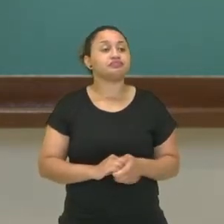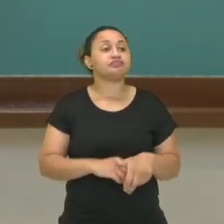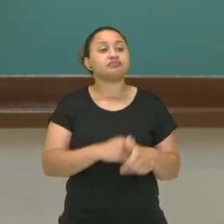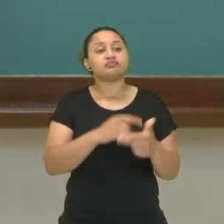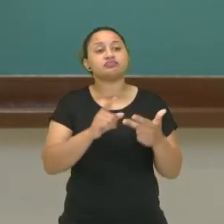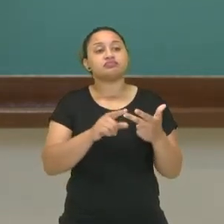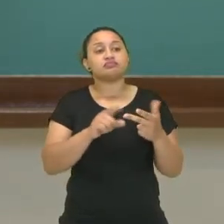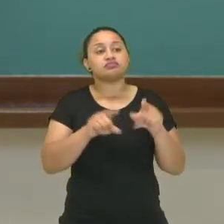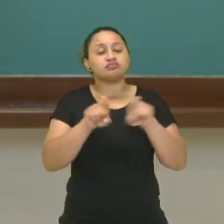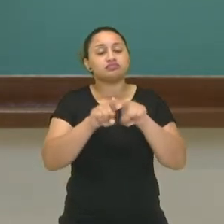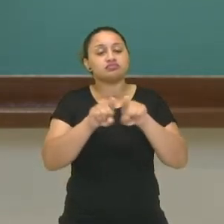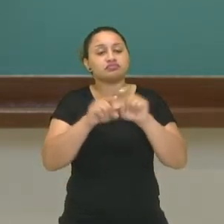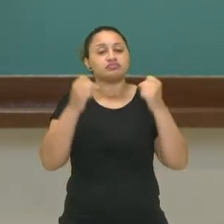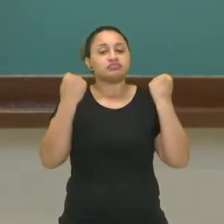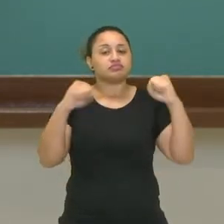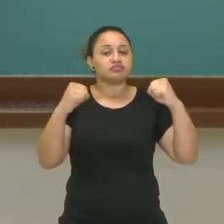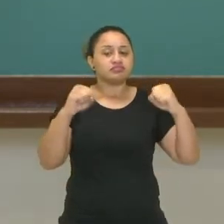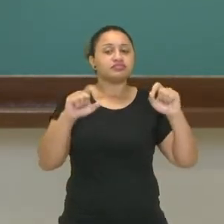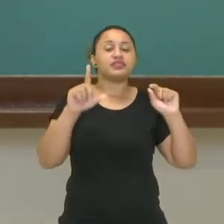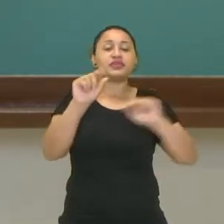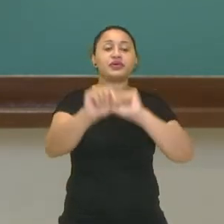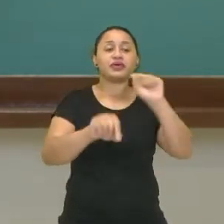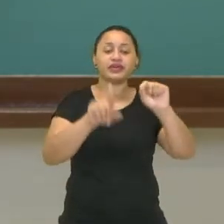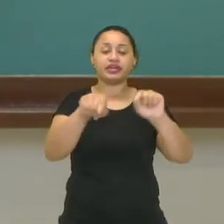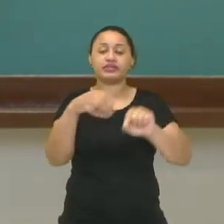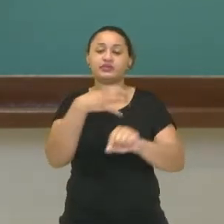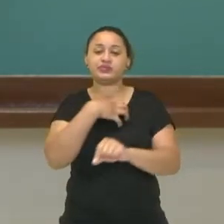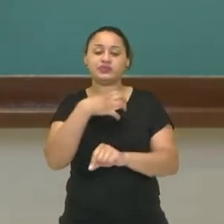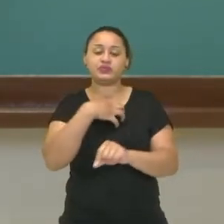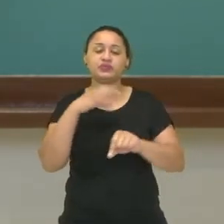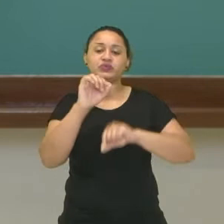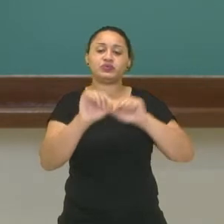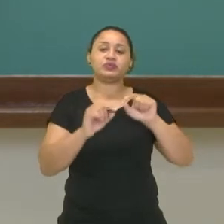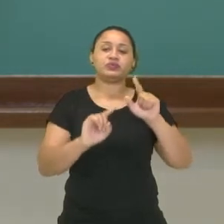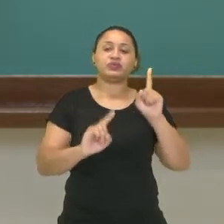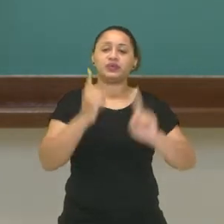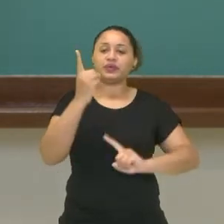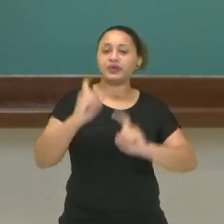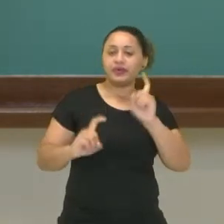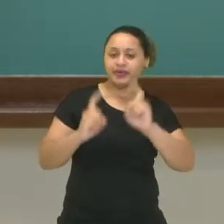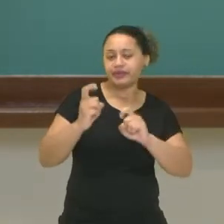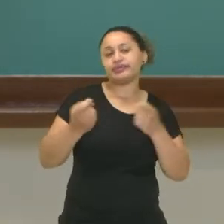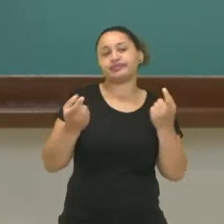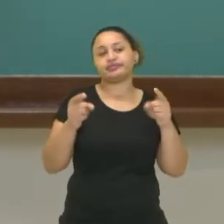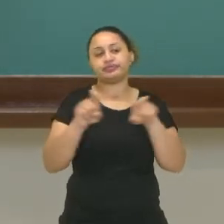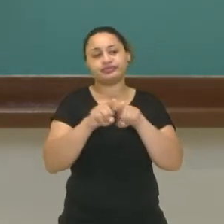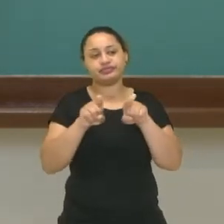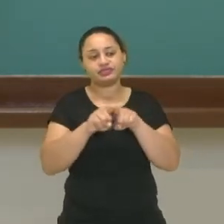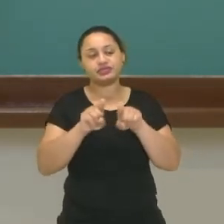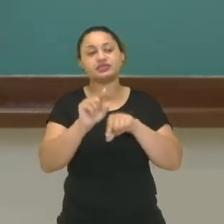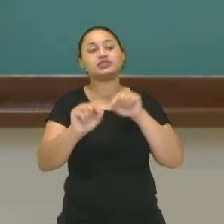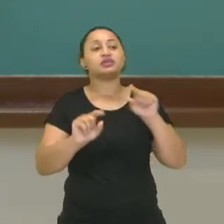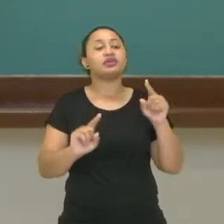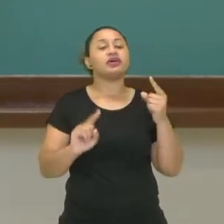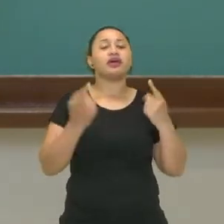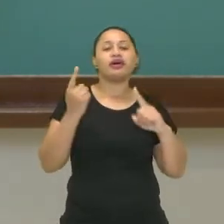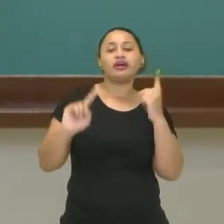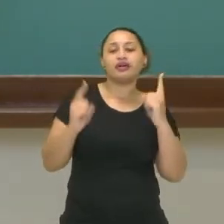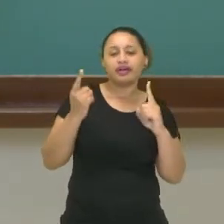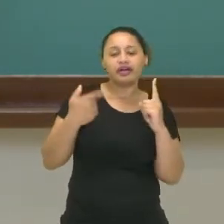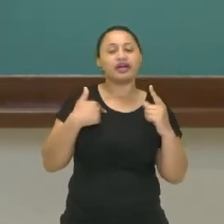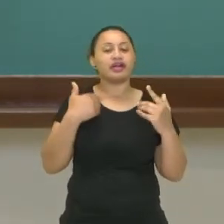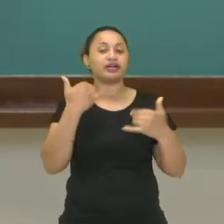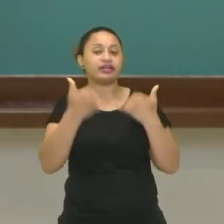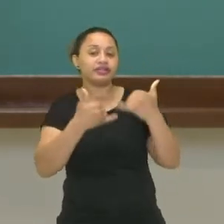ginástica, ela também traz essa forma de expressividade, ela traz a diversão, o